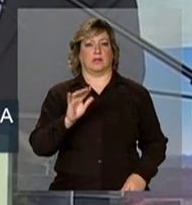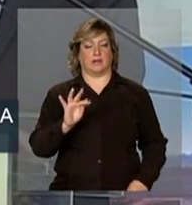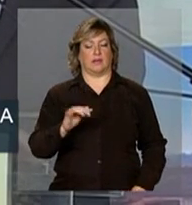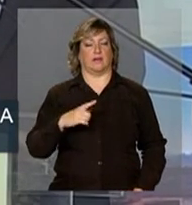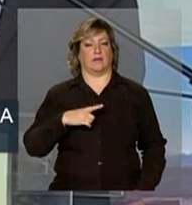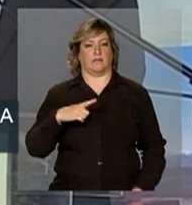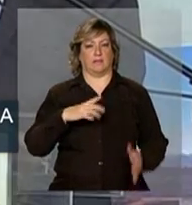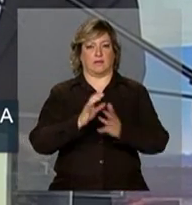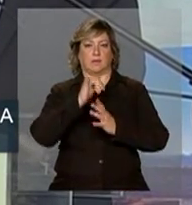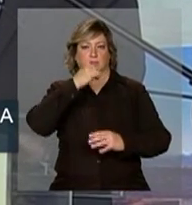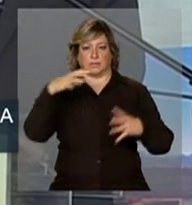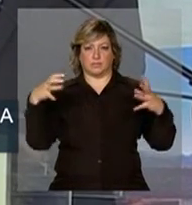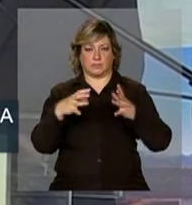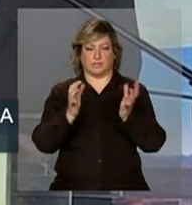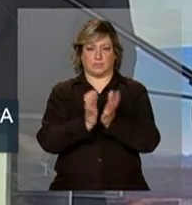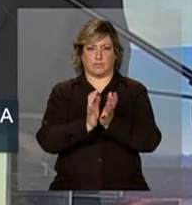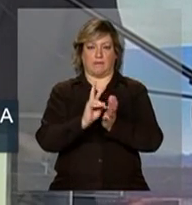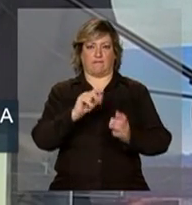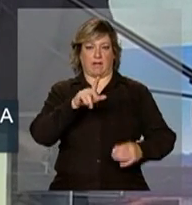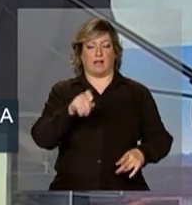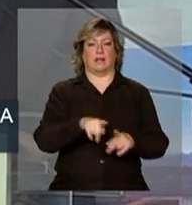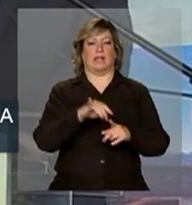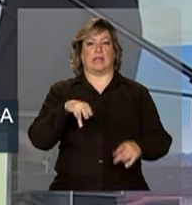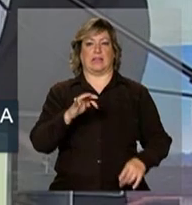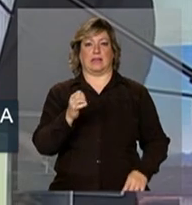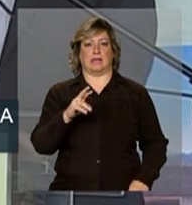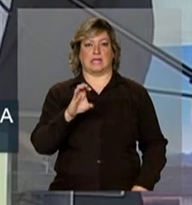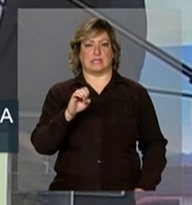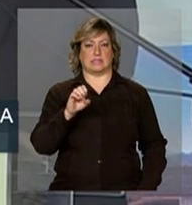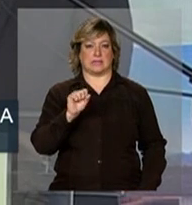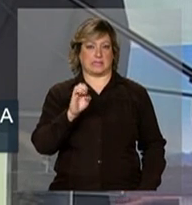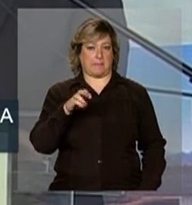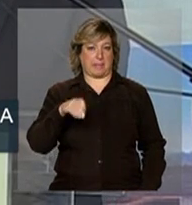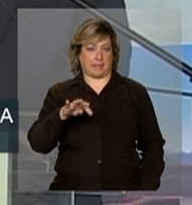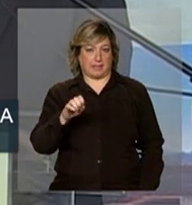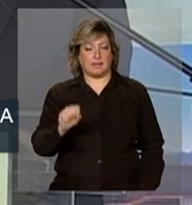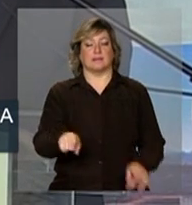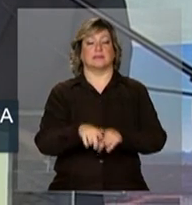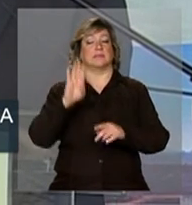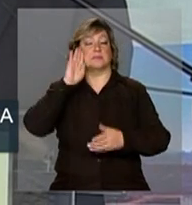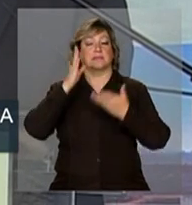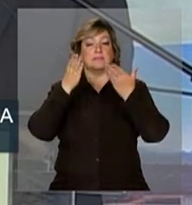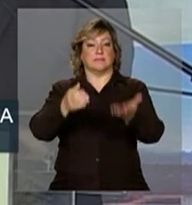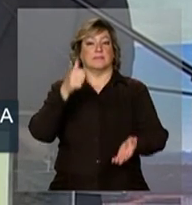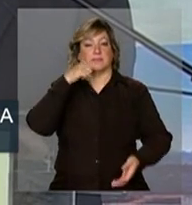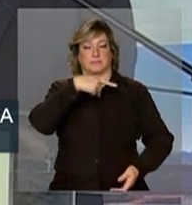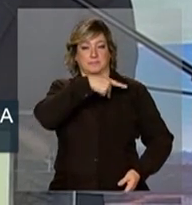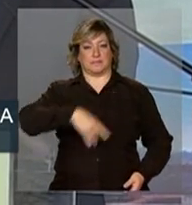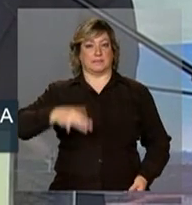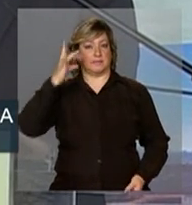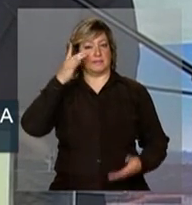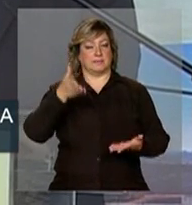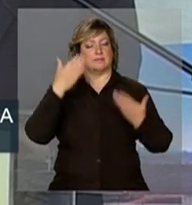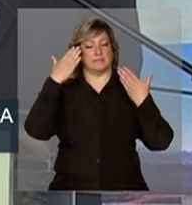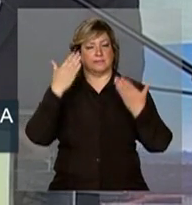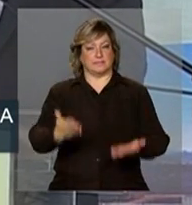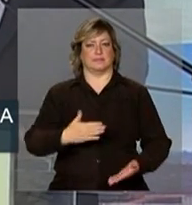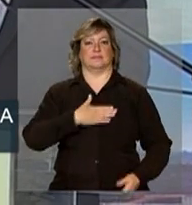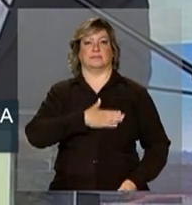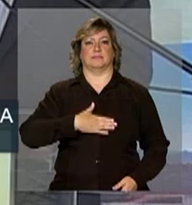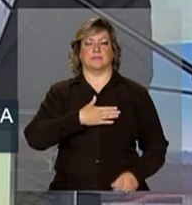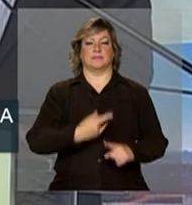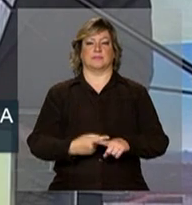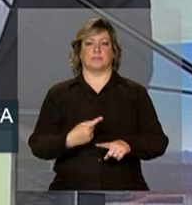Vale e Intersemente, especialmente a excelentíssima senhora presidenta da República Dilma Rousseff,